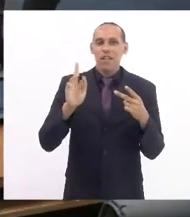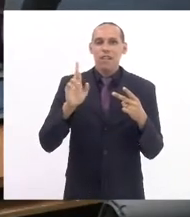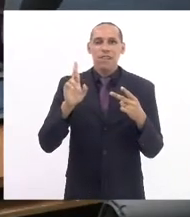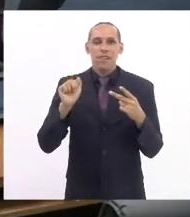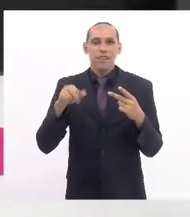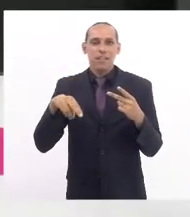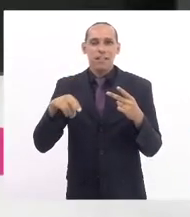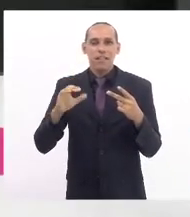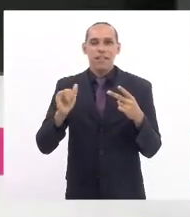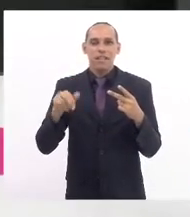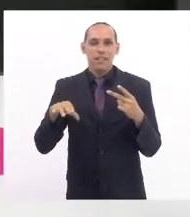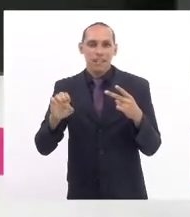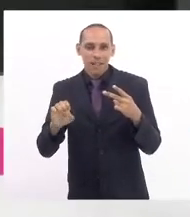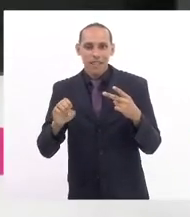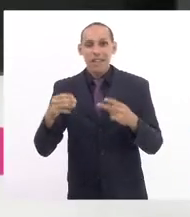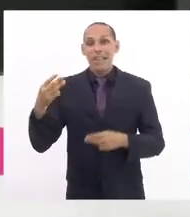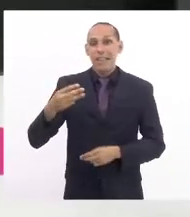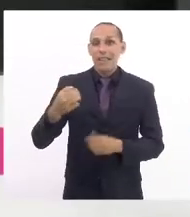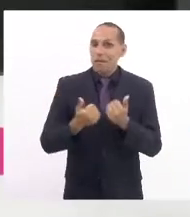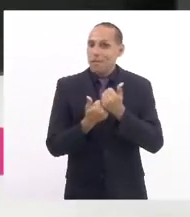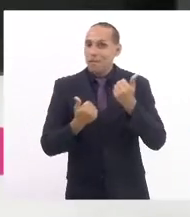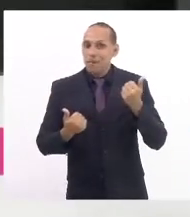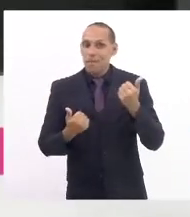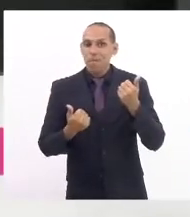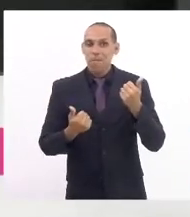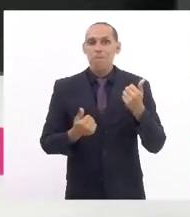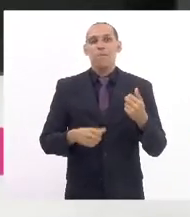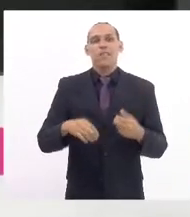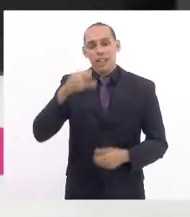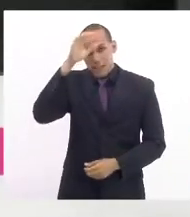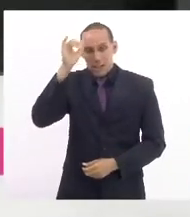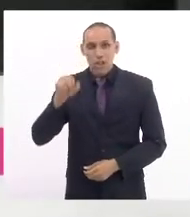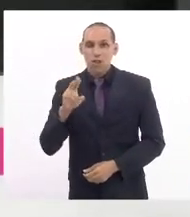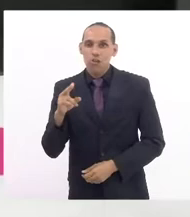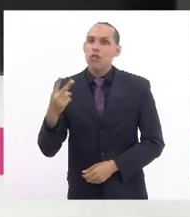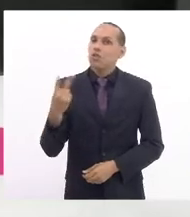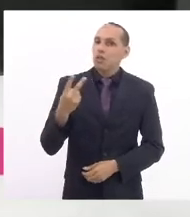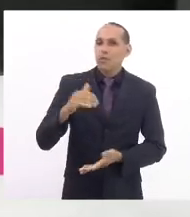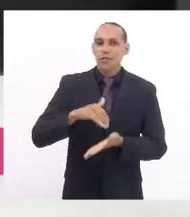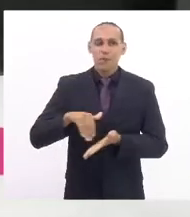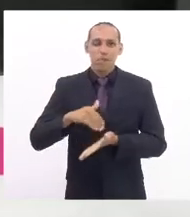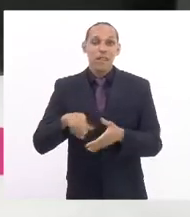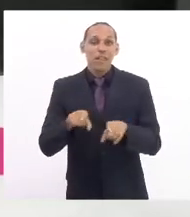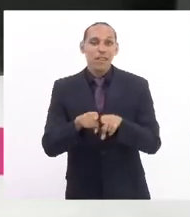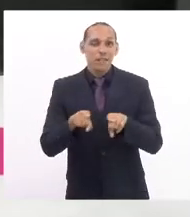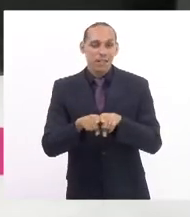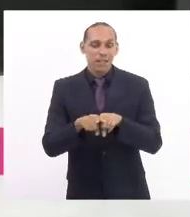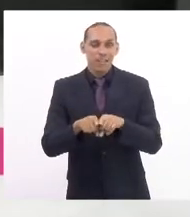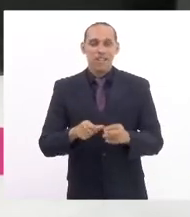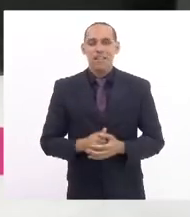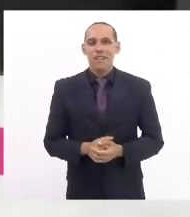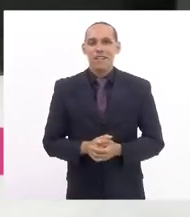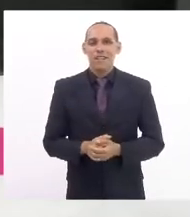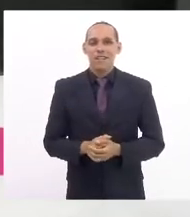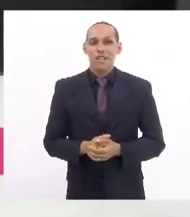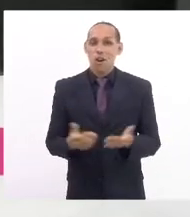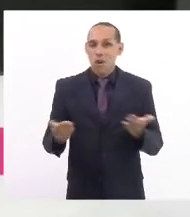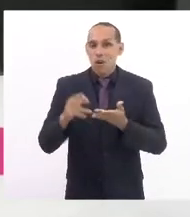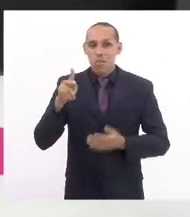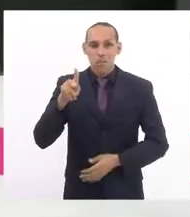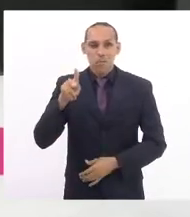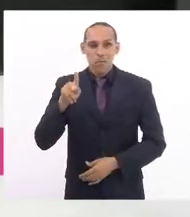terceira vice-presidência, deputada Tia Ju, segunda secretária. E temos também, presidindo